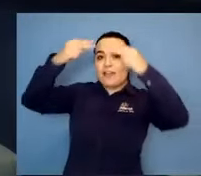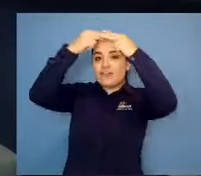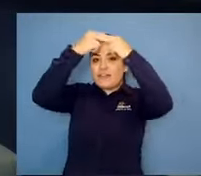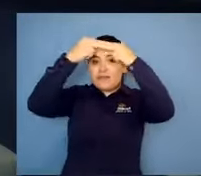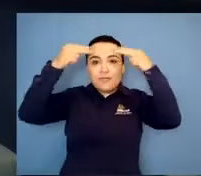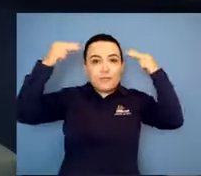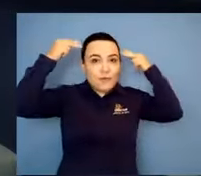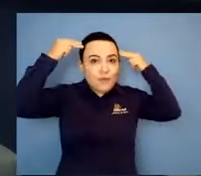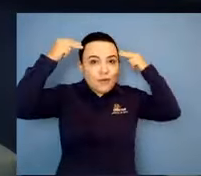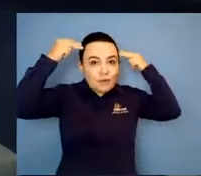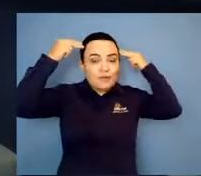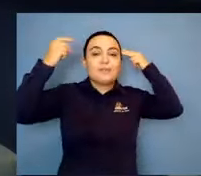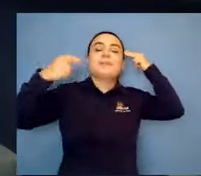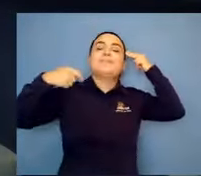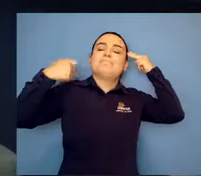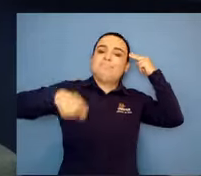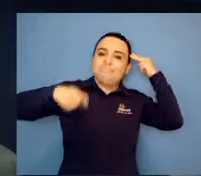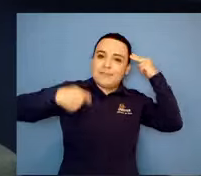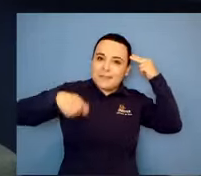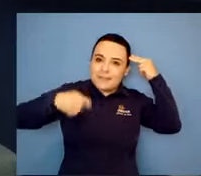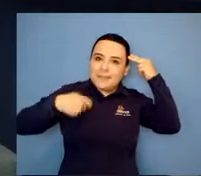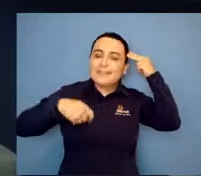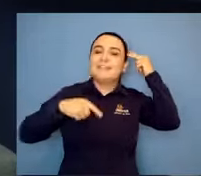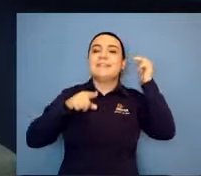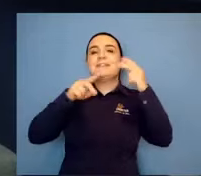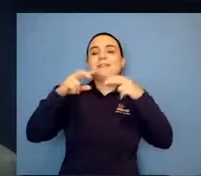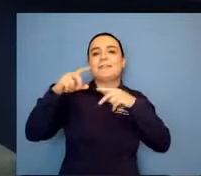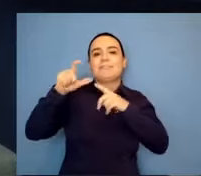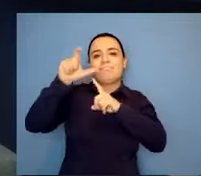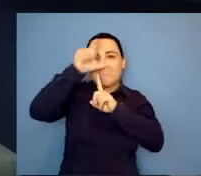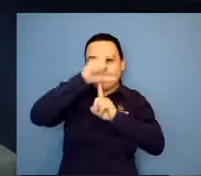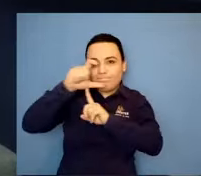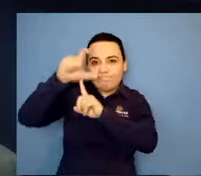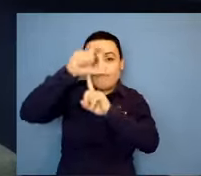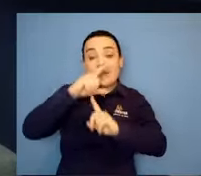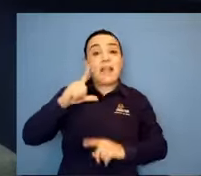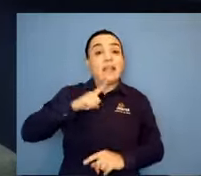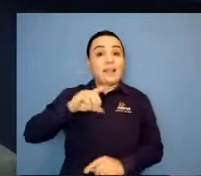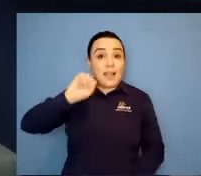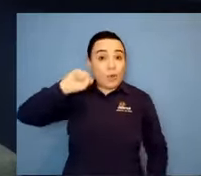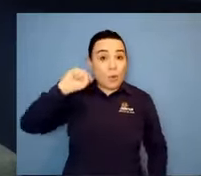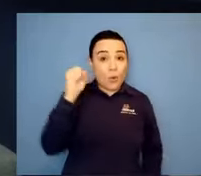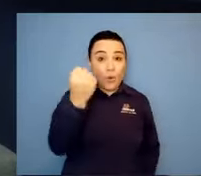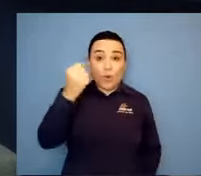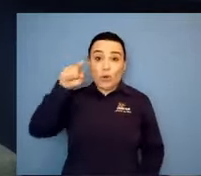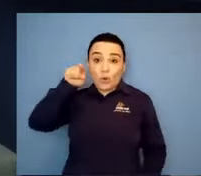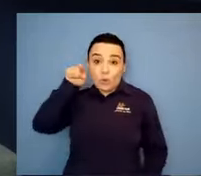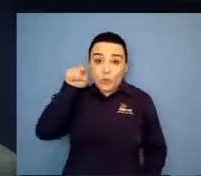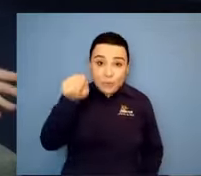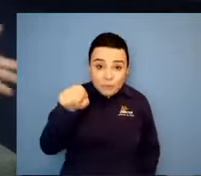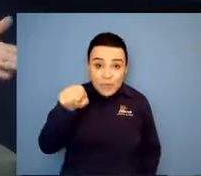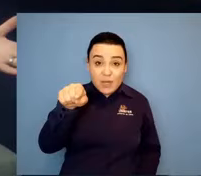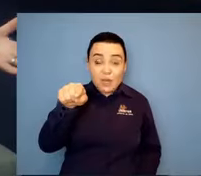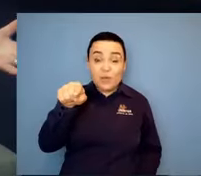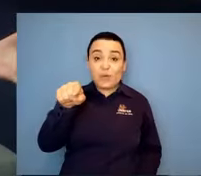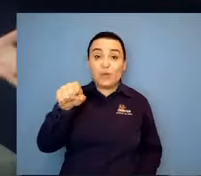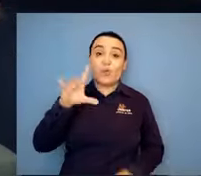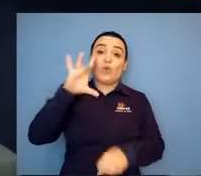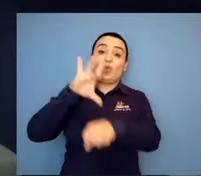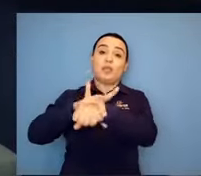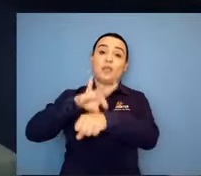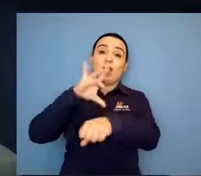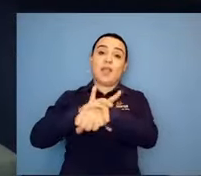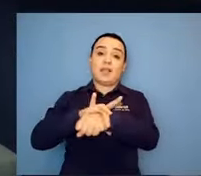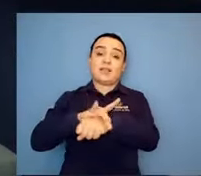que existem 8 mil doenças raras catalogadas. 13 milhões de pessoas no Brasil. Como eu